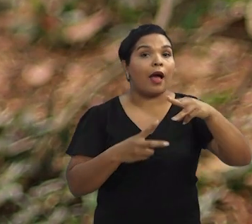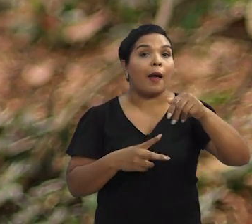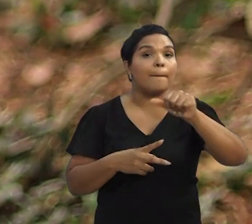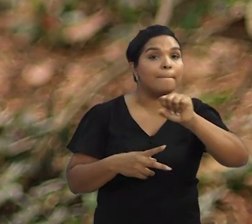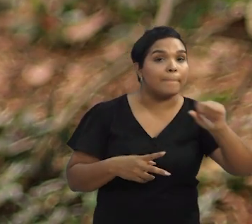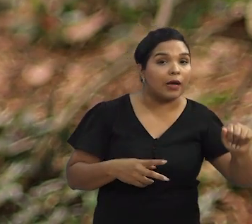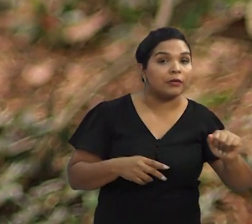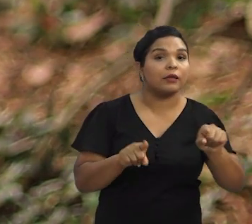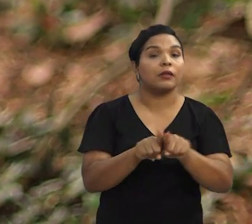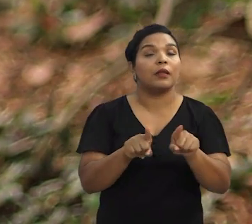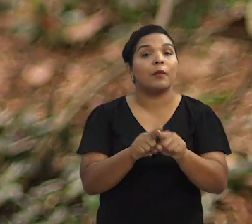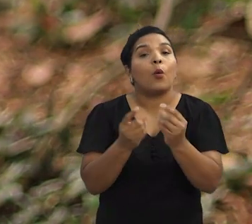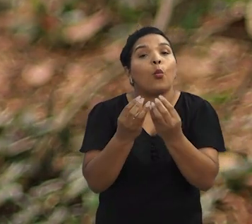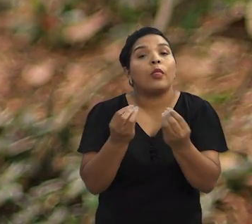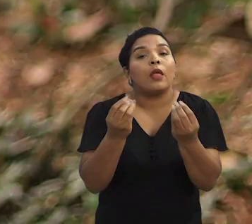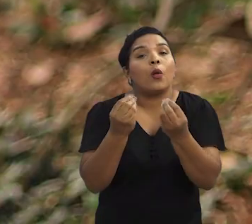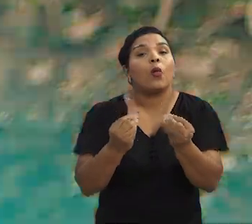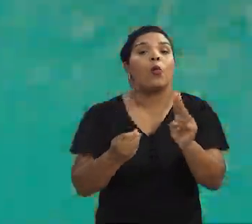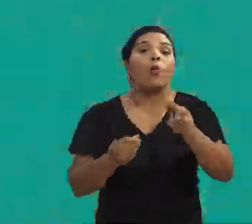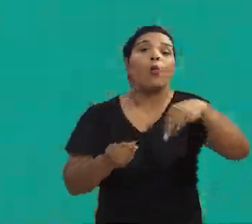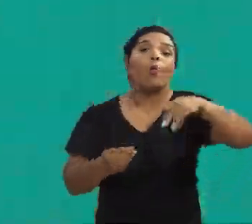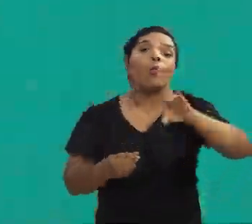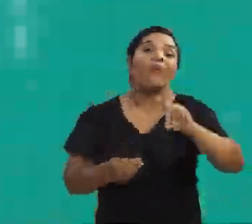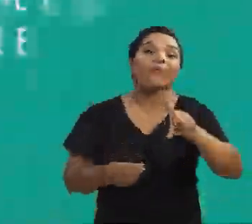específica aparente e o teor de umidade.